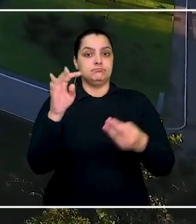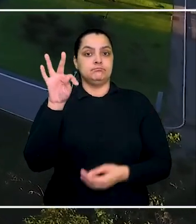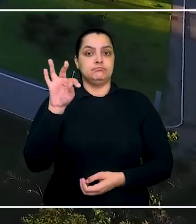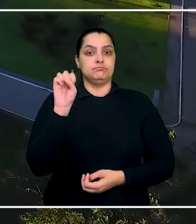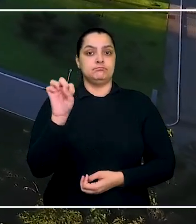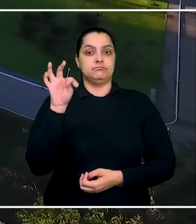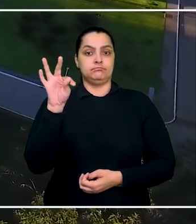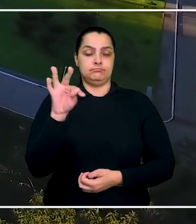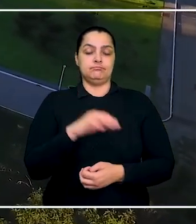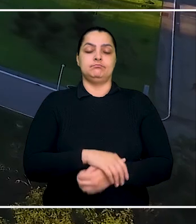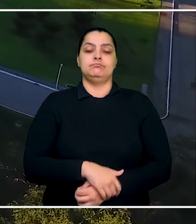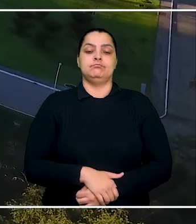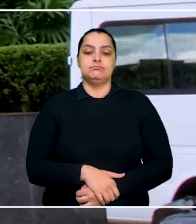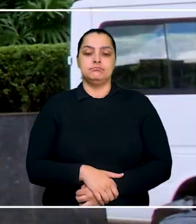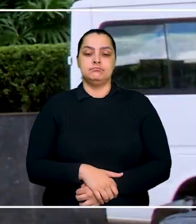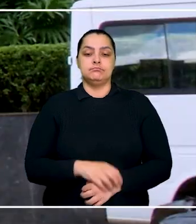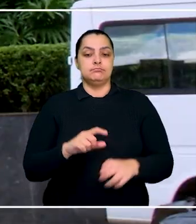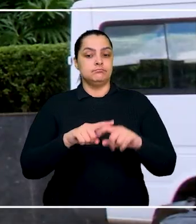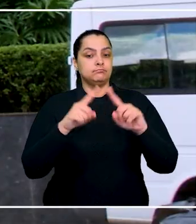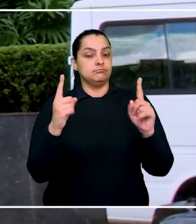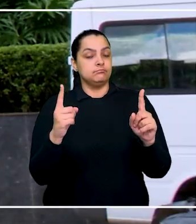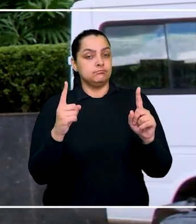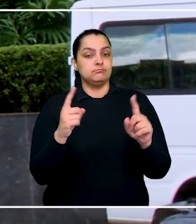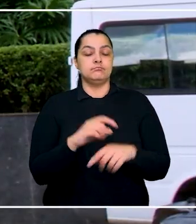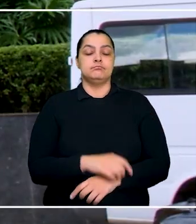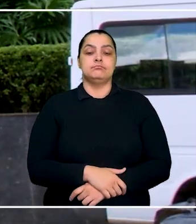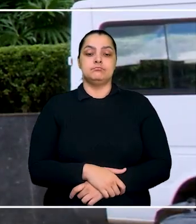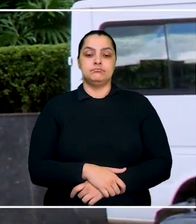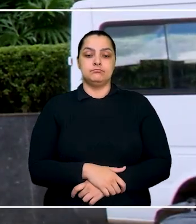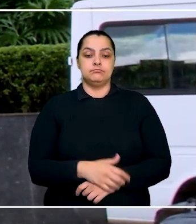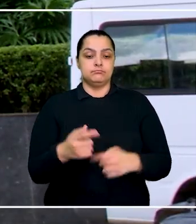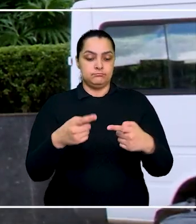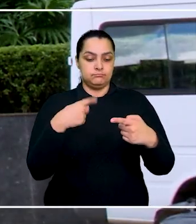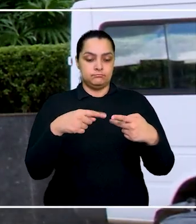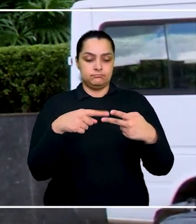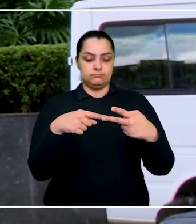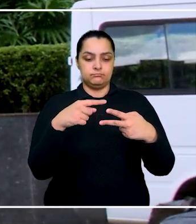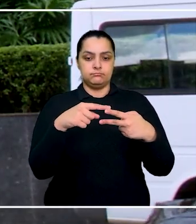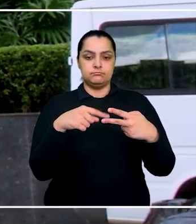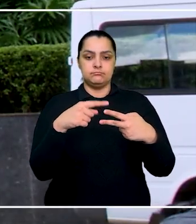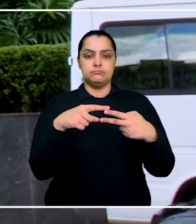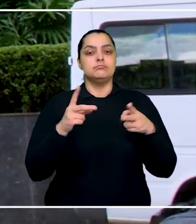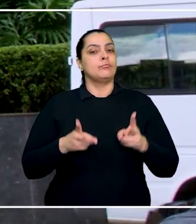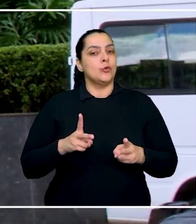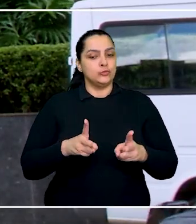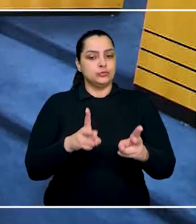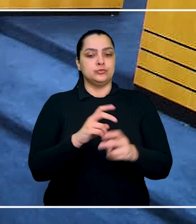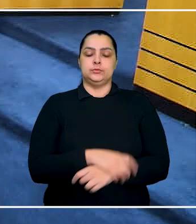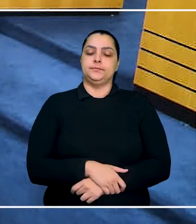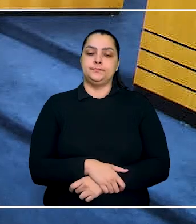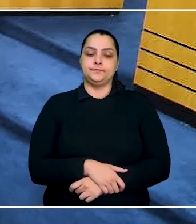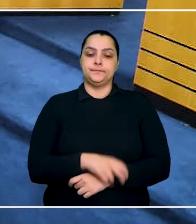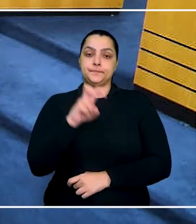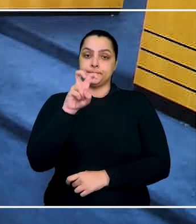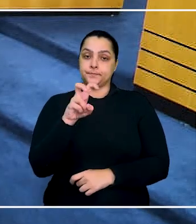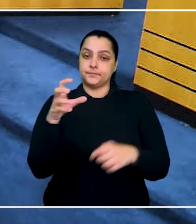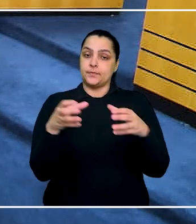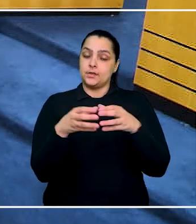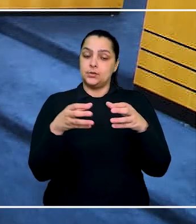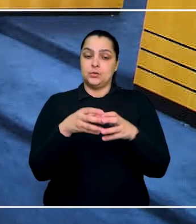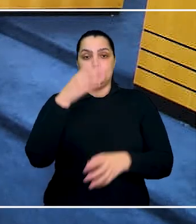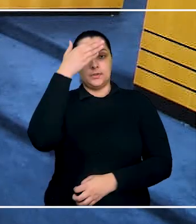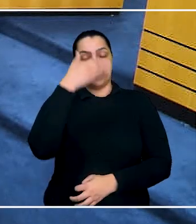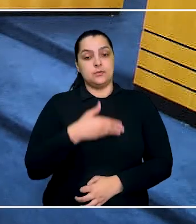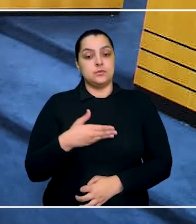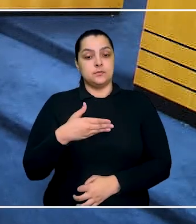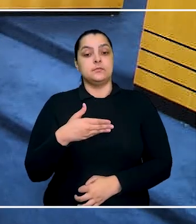Tribunal Superior do Trabalho, mas o entendimento das instâncias anteriores ficou mantido. Para a quinta turma, o